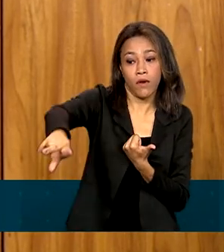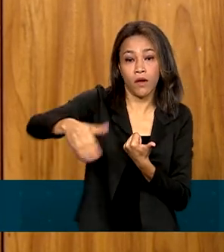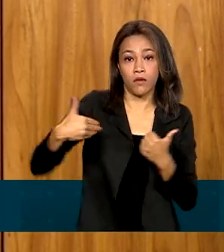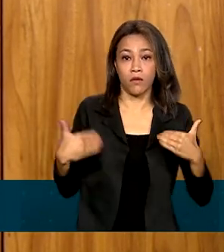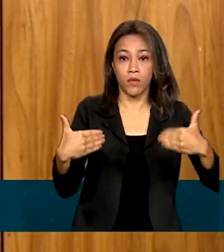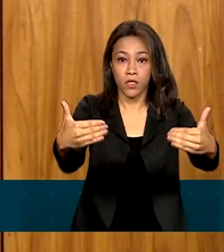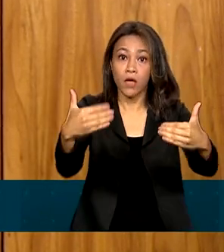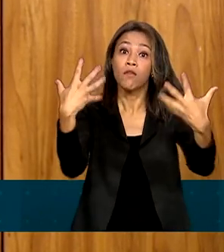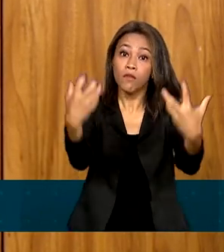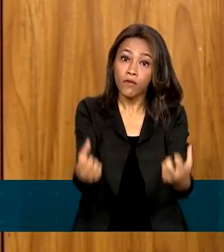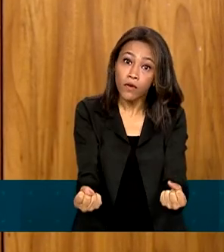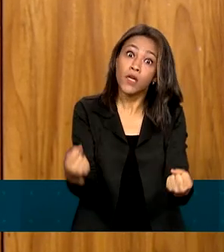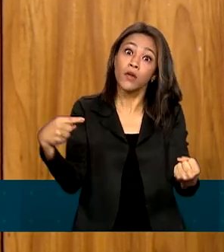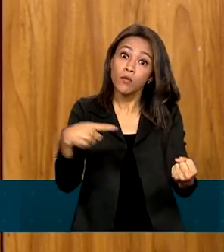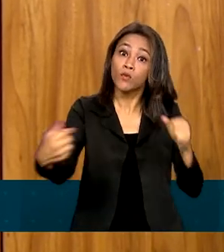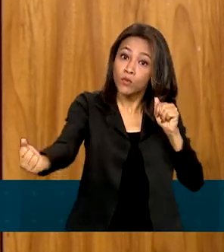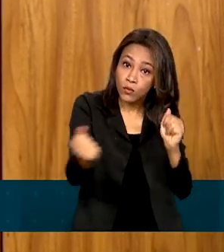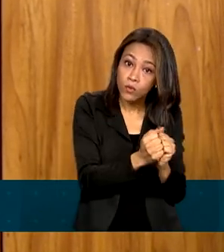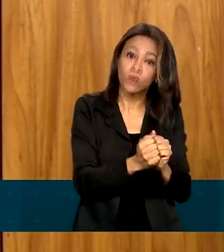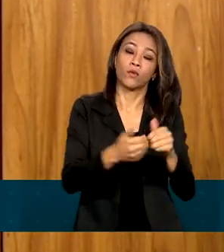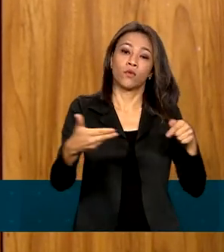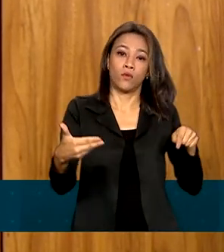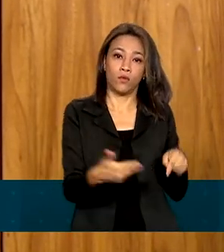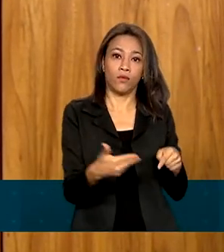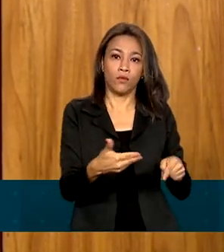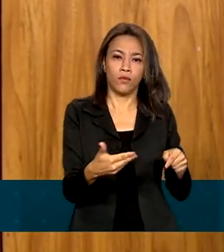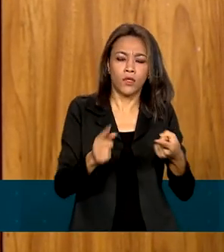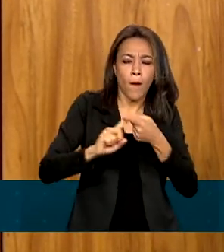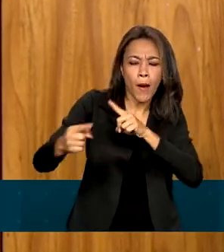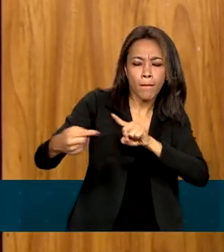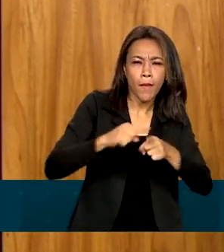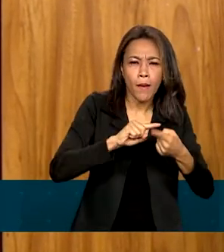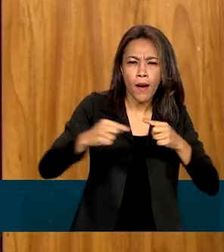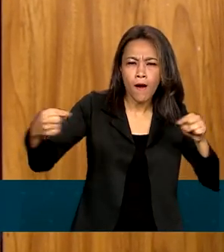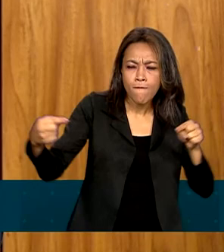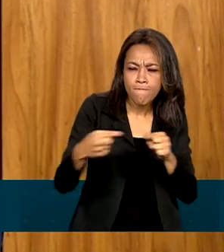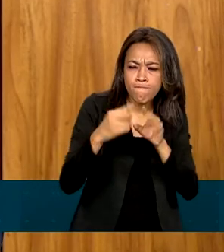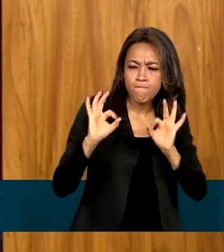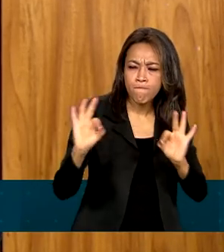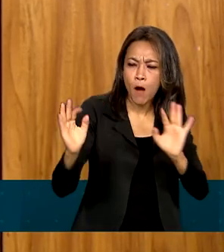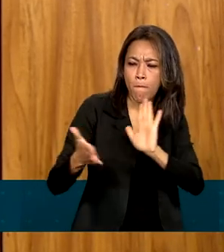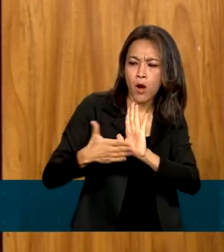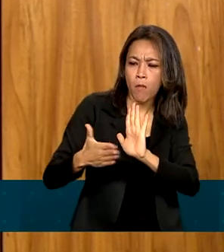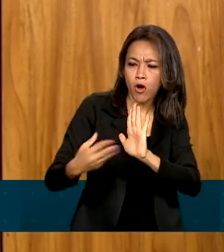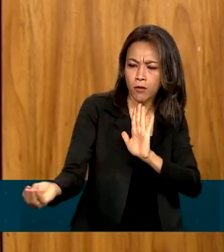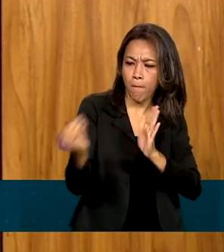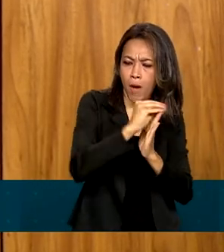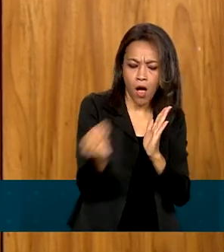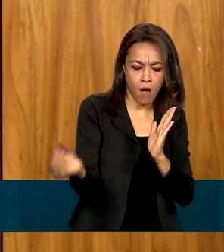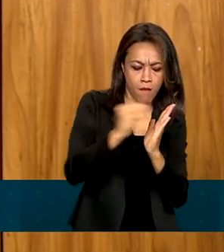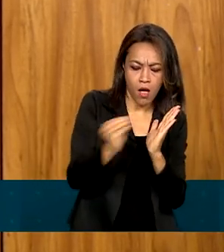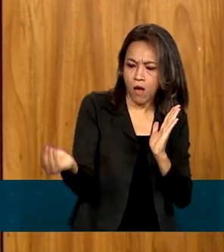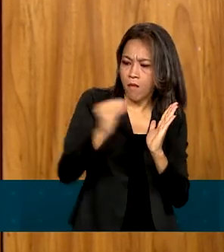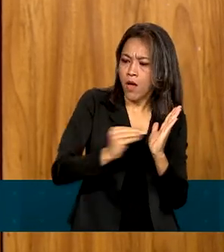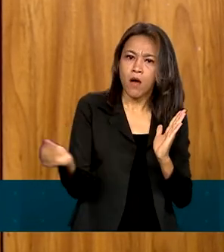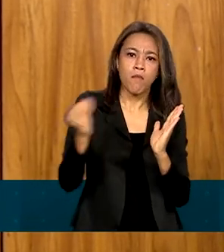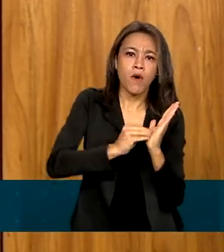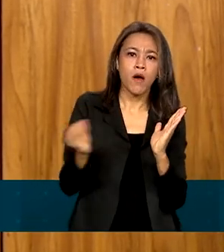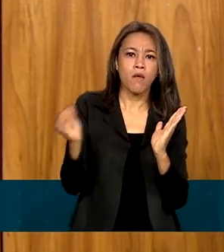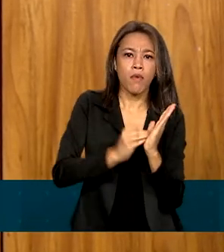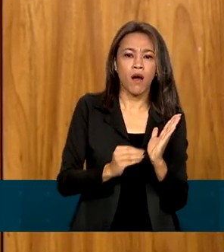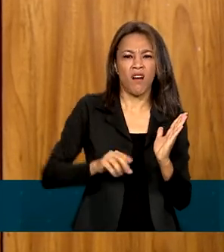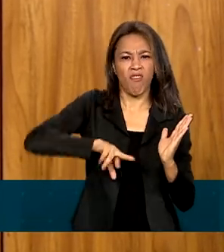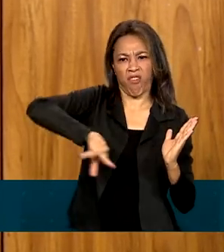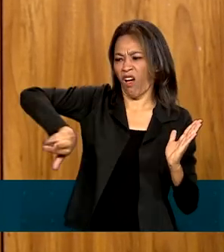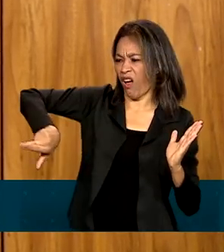próximas semanas, botar eles juntos e afunilar um roteiro de propostas Com um único, que não vai ter mais